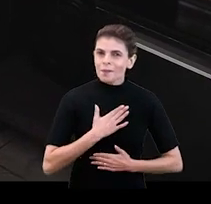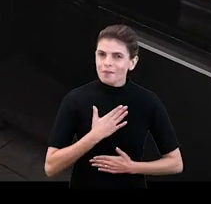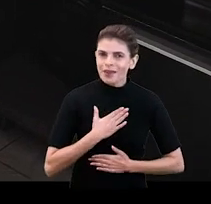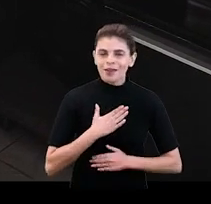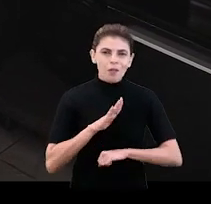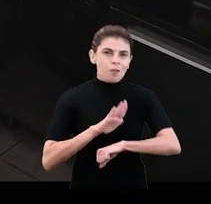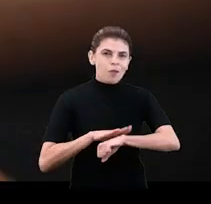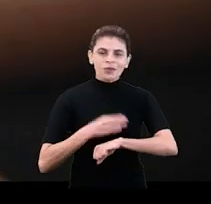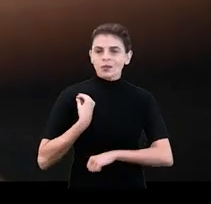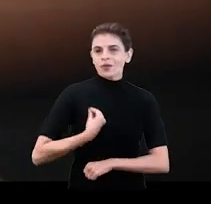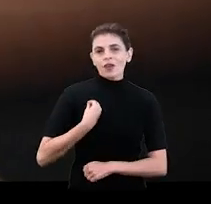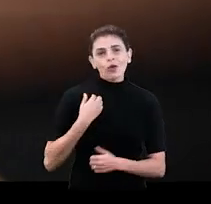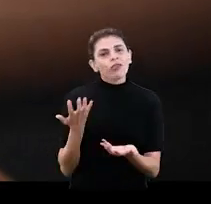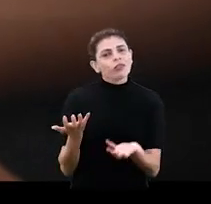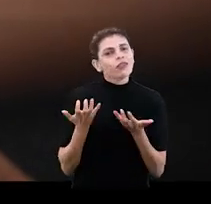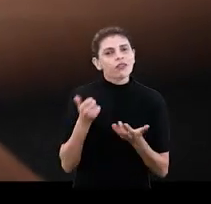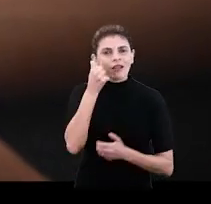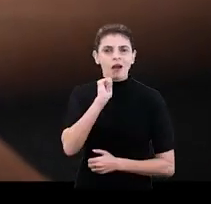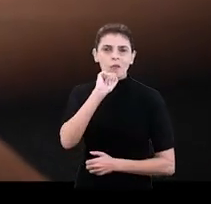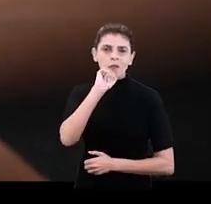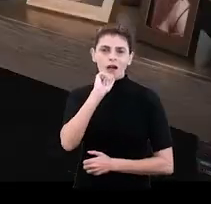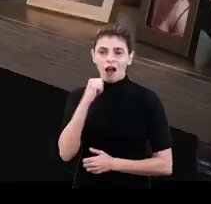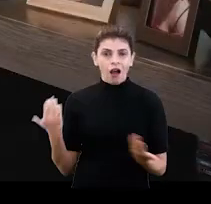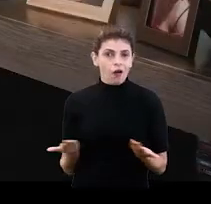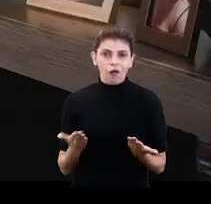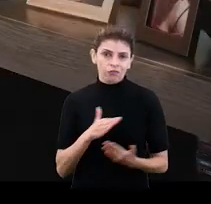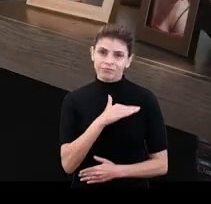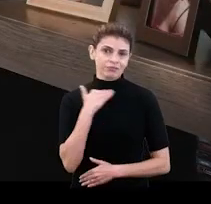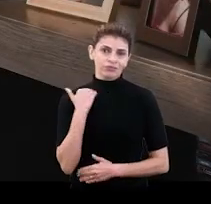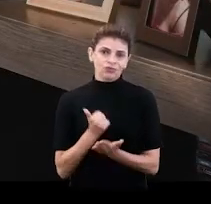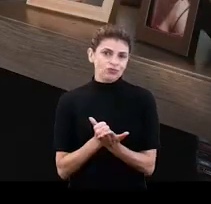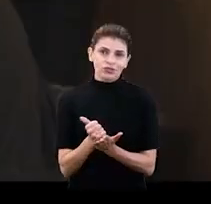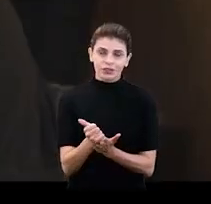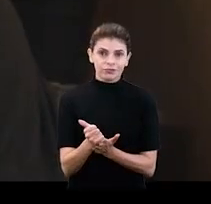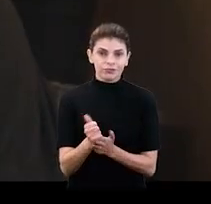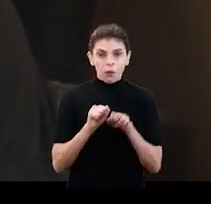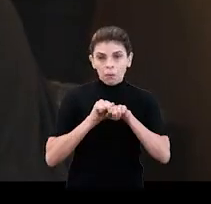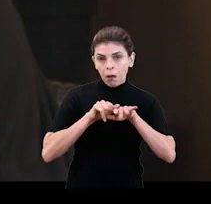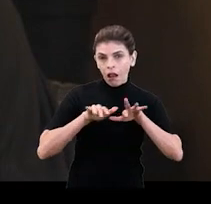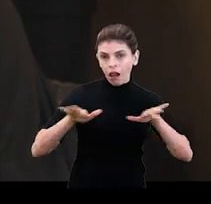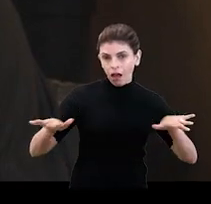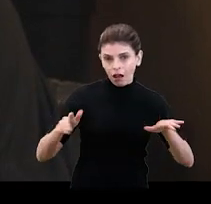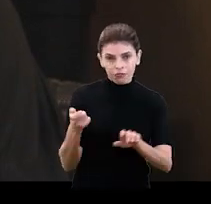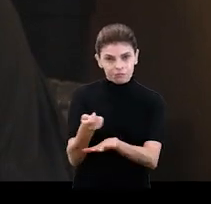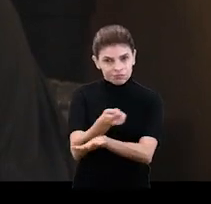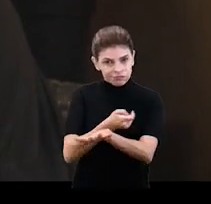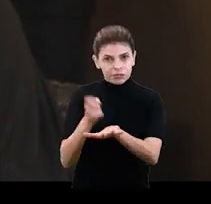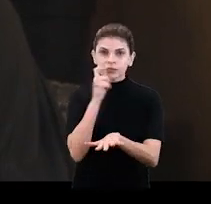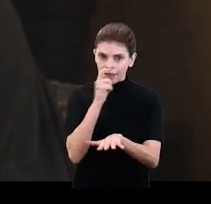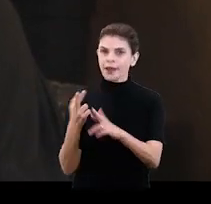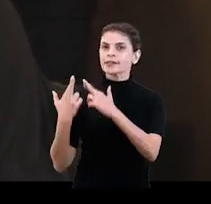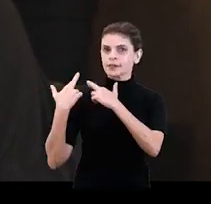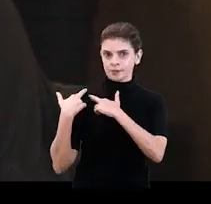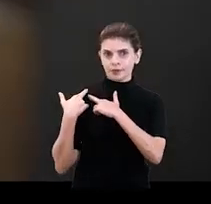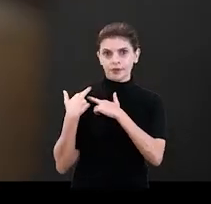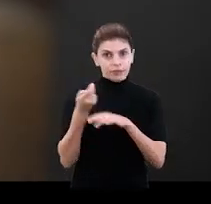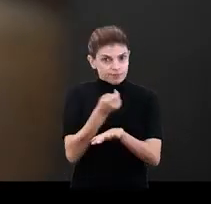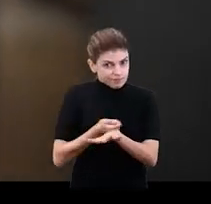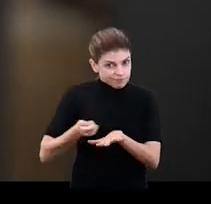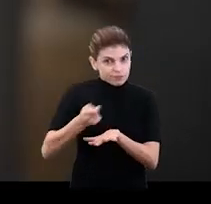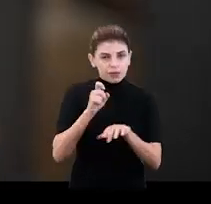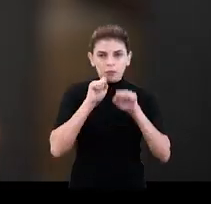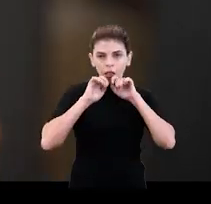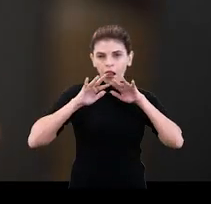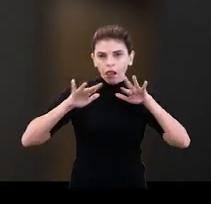Nas partes mais importantes, eu queria ela aqui. E ela não está. Quem espalha fake news também é responsável. Quem